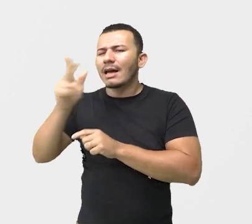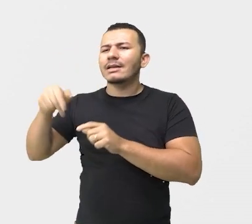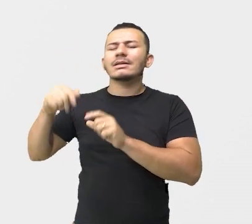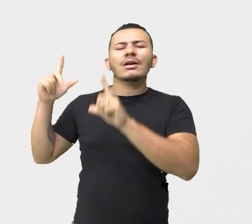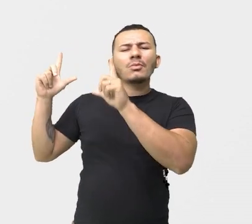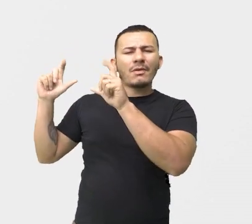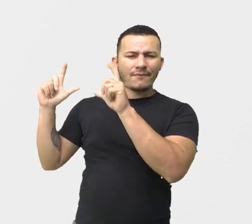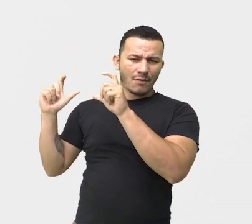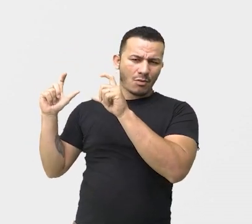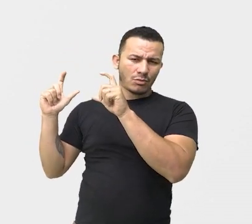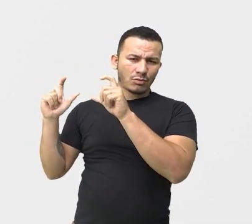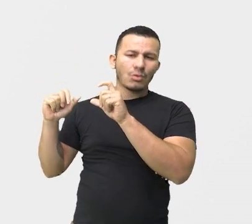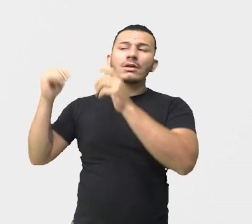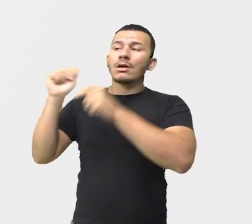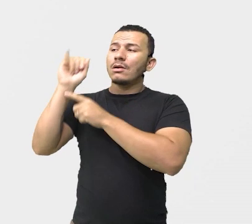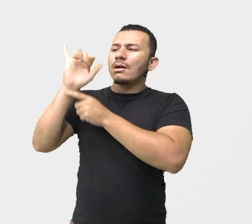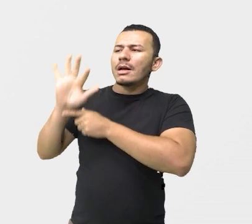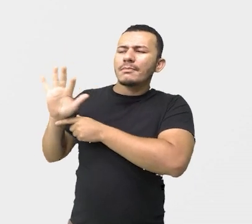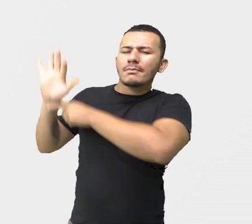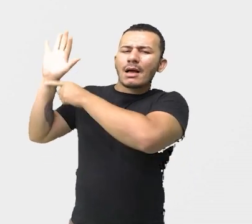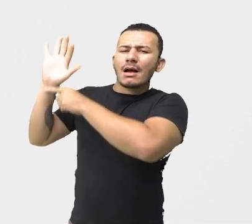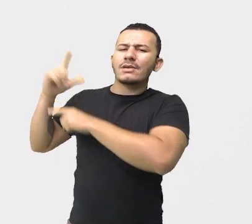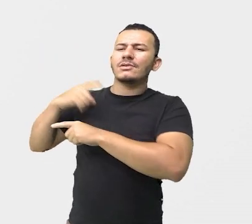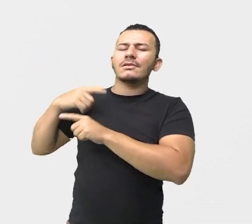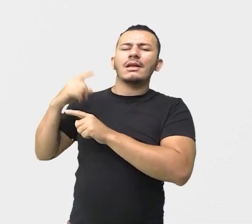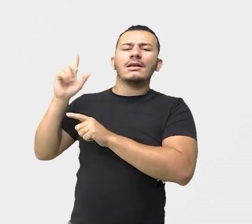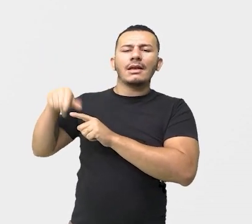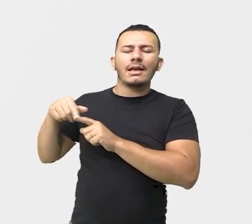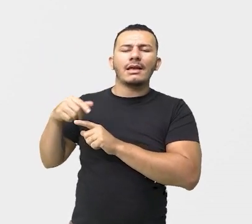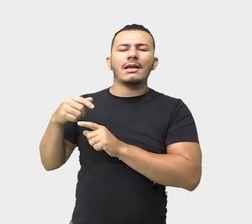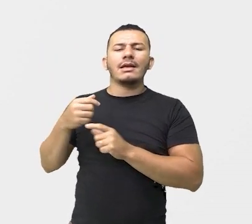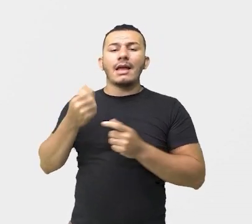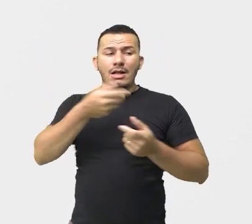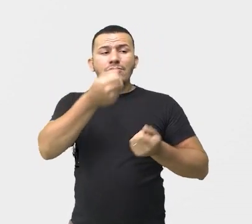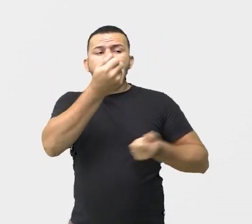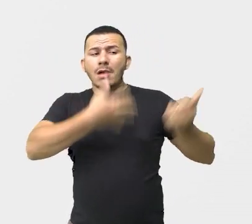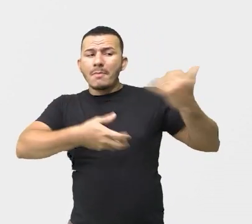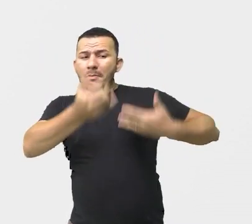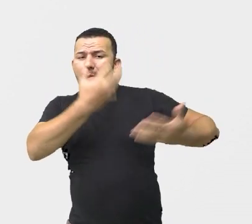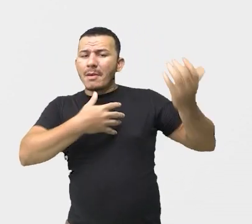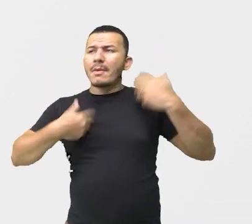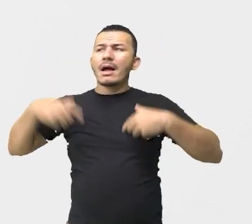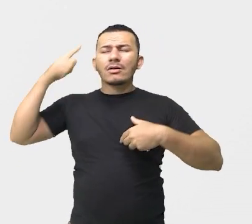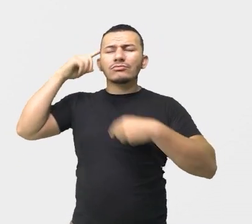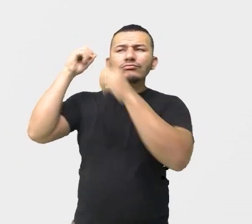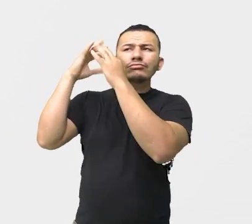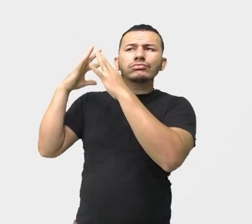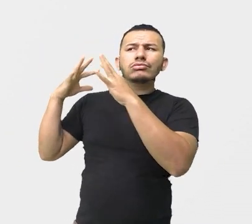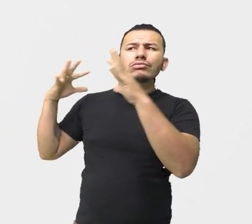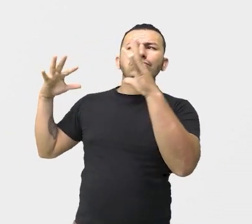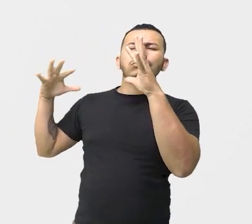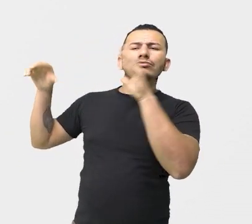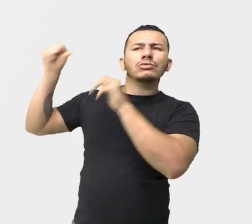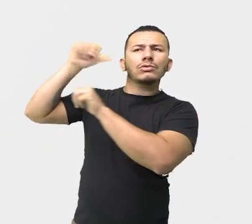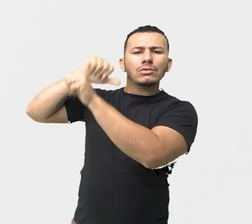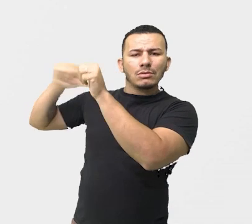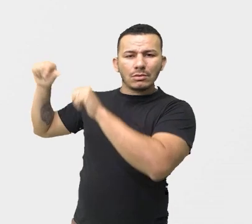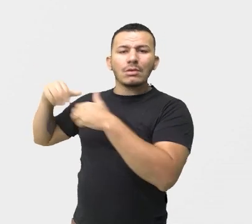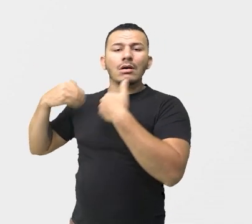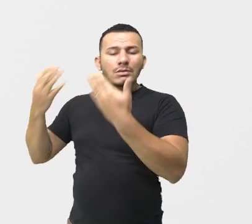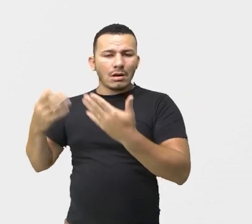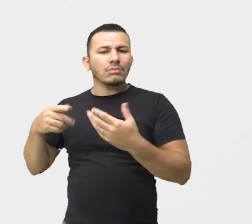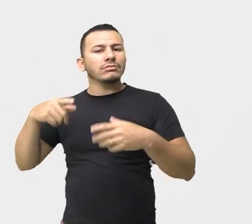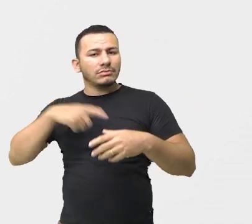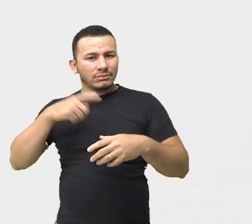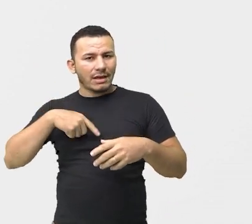fotografia. Então, essa imagem é formada por meio das palavras que vamos apresentando. E aí, claro, a gente vai ter que pegar